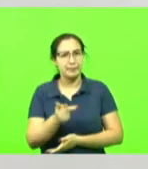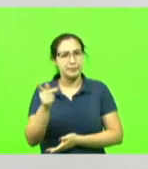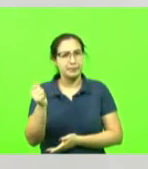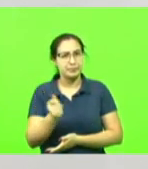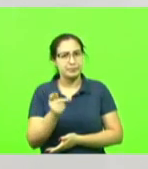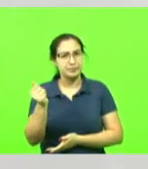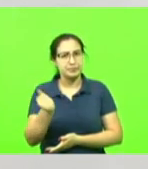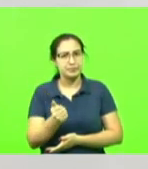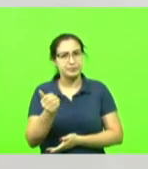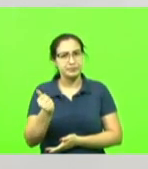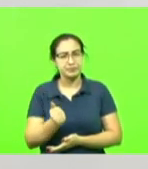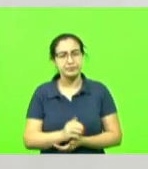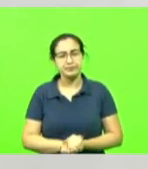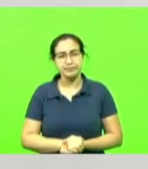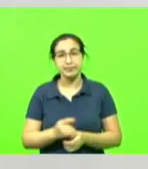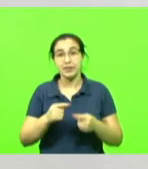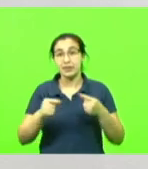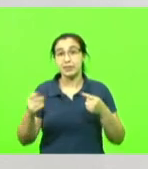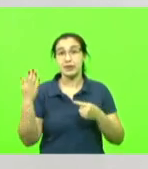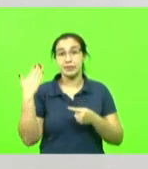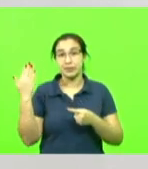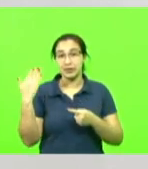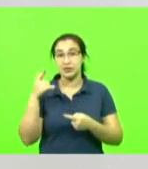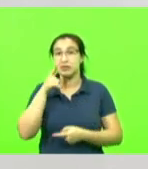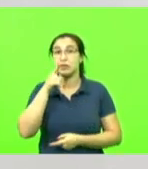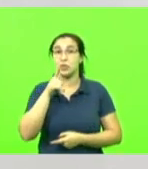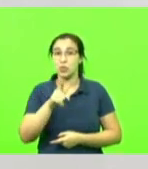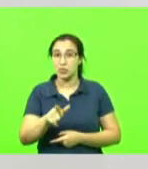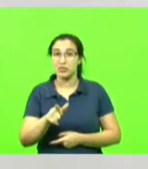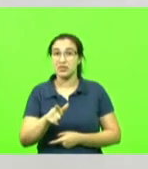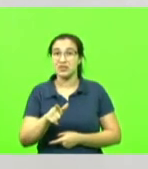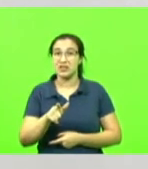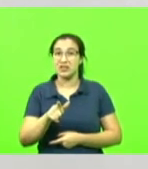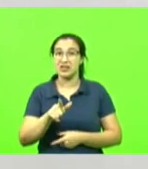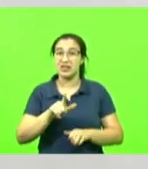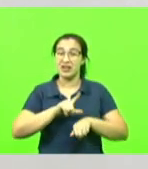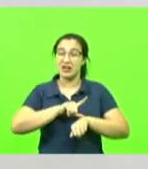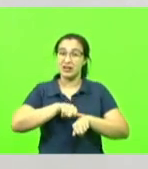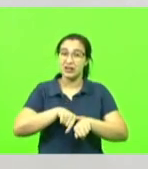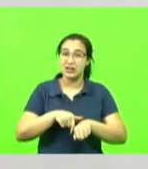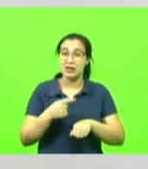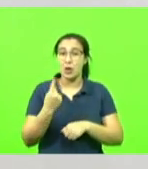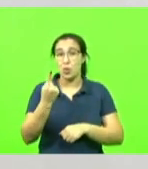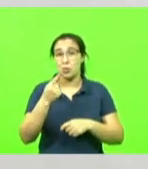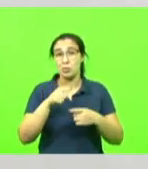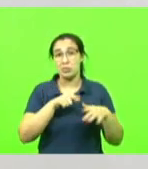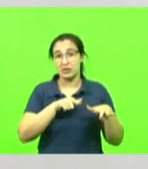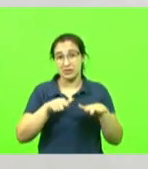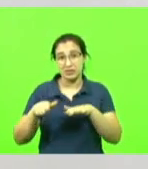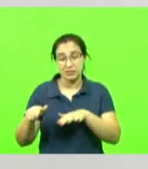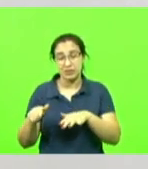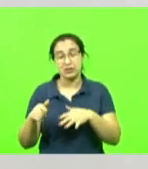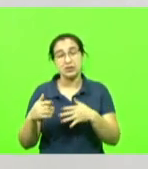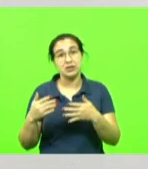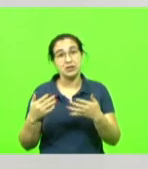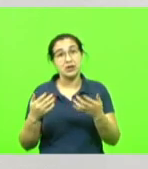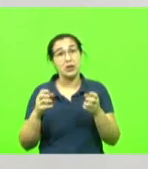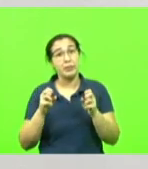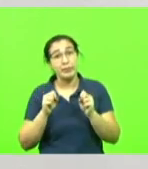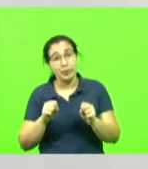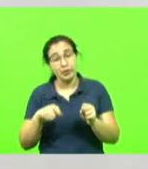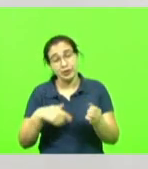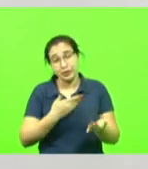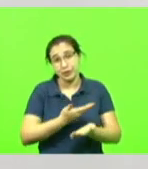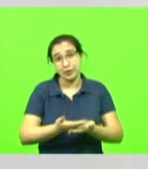Na semana passada, nós conseguimos retardar, sim, em mais uma semana, deputado Jesse Lopes. E a gente vai cair, pode ser que a gente caia,